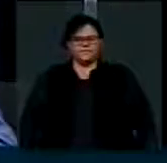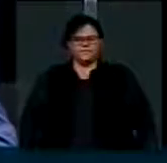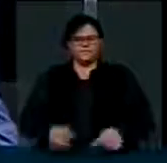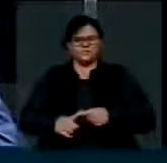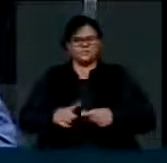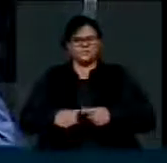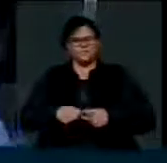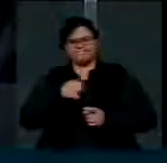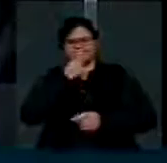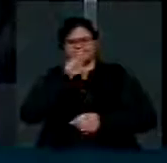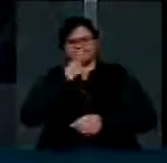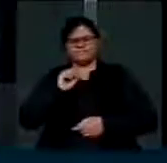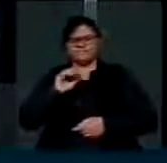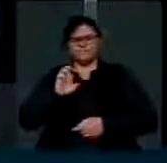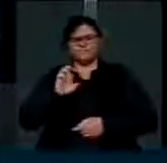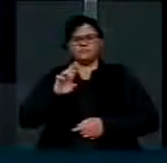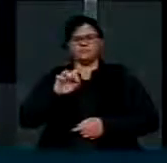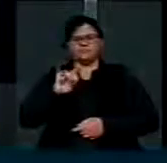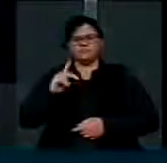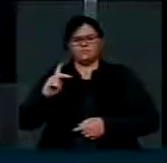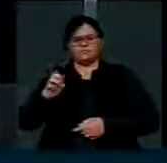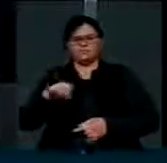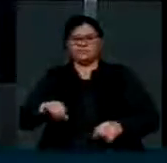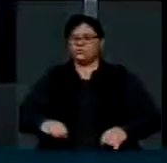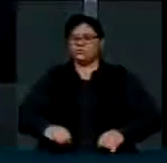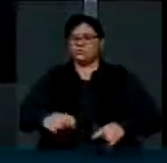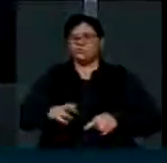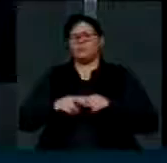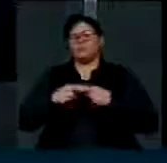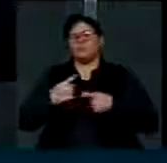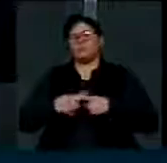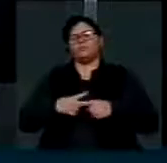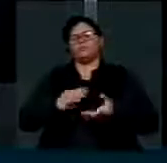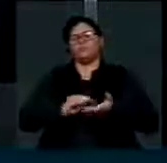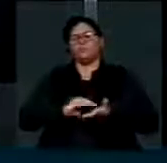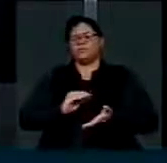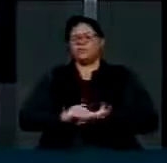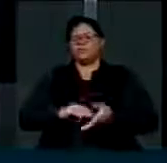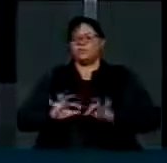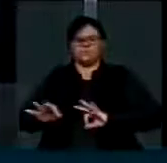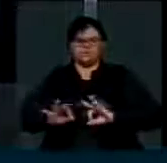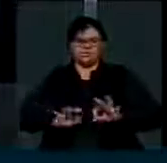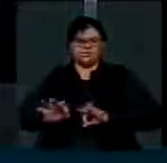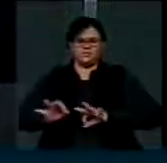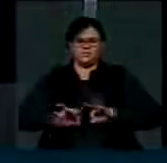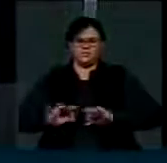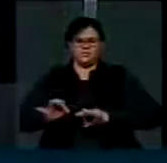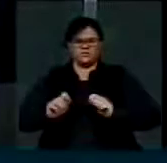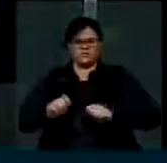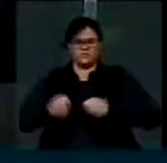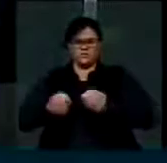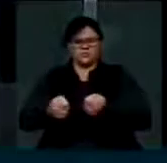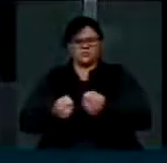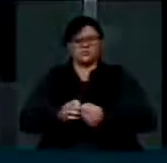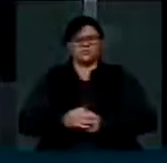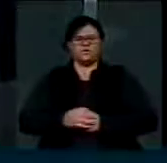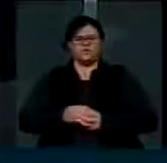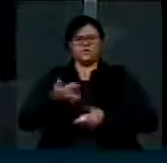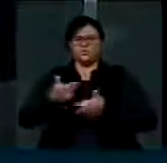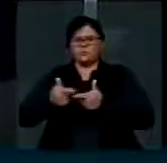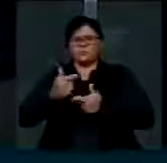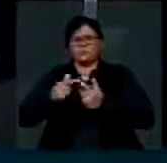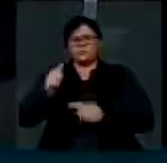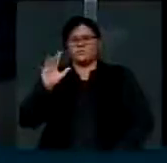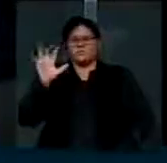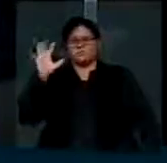que infelizmente Sergipe paga um preço caro pela falta de planejamento. É a falta de planejamento para enfrentar as catástrofes climáticas,